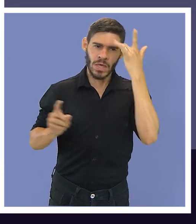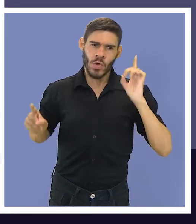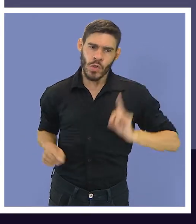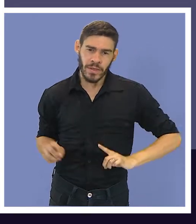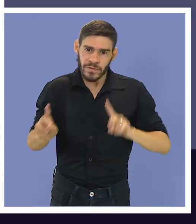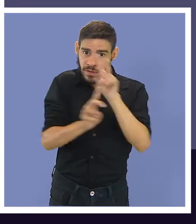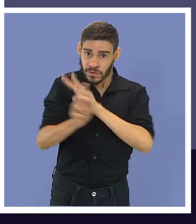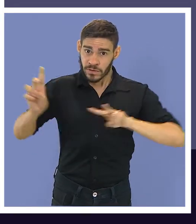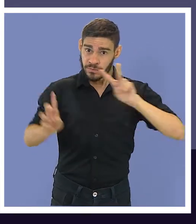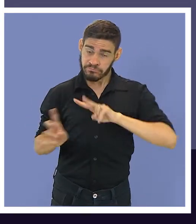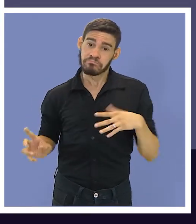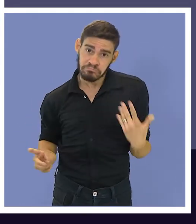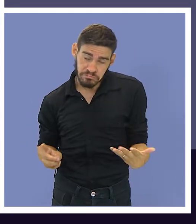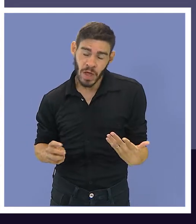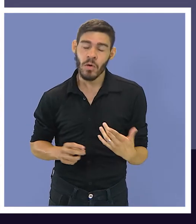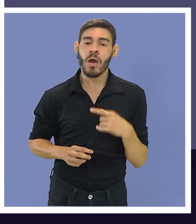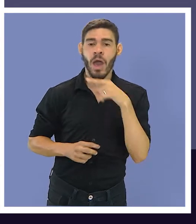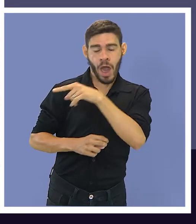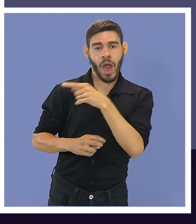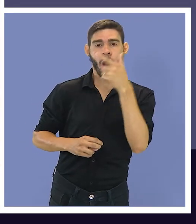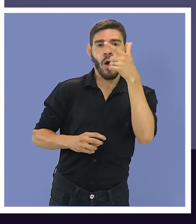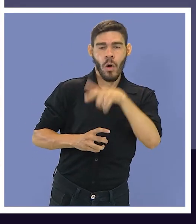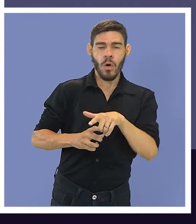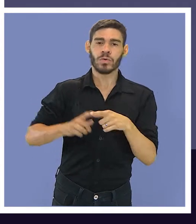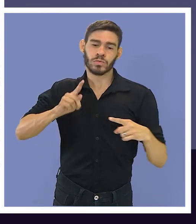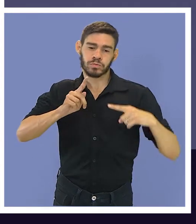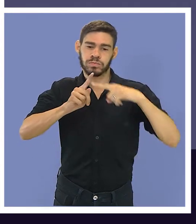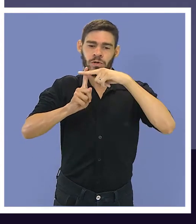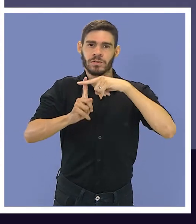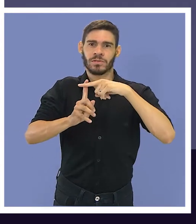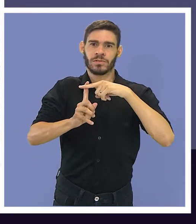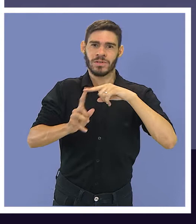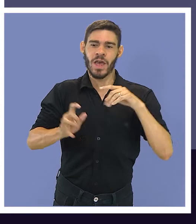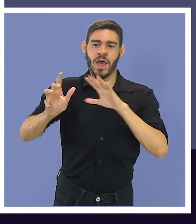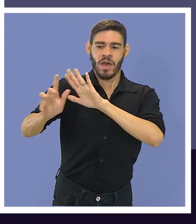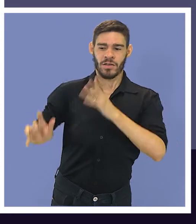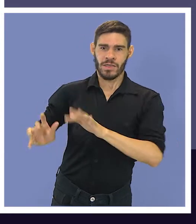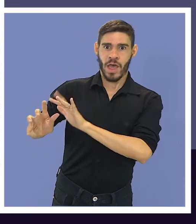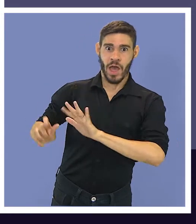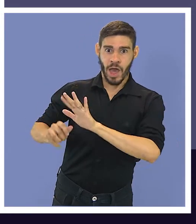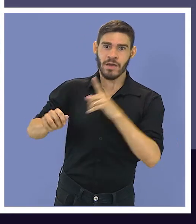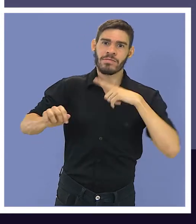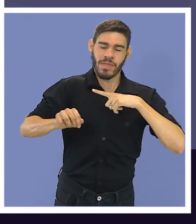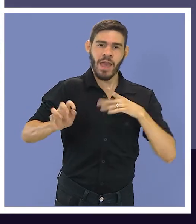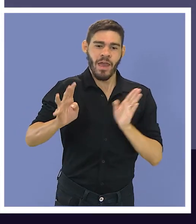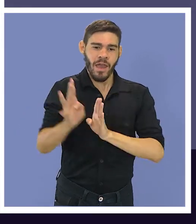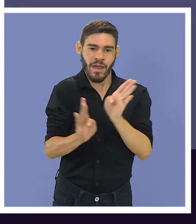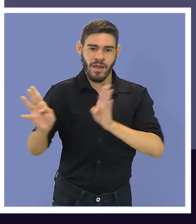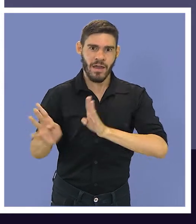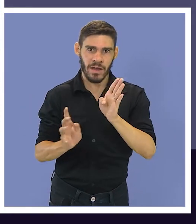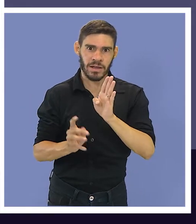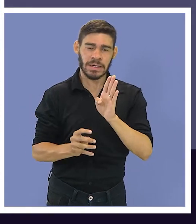pessoas que têm deficiência visual? Pois é, este é mais um ponto positivo da urna eletrônica. Ela é acessível.